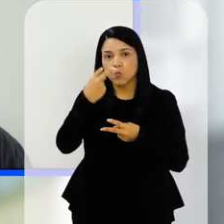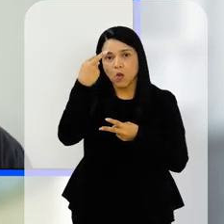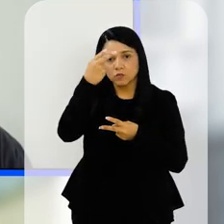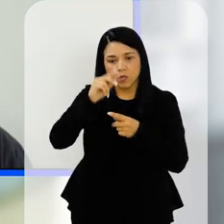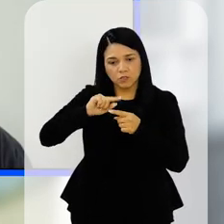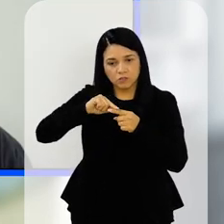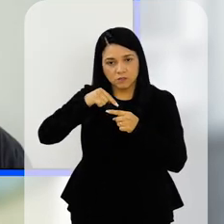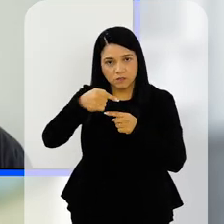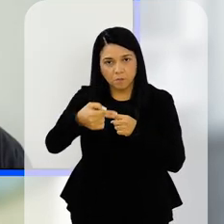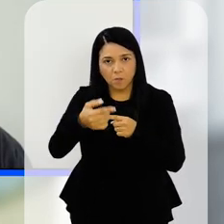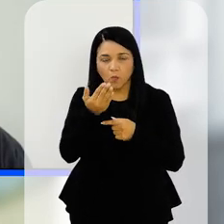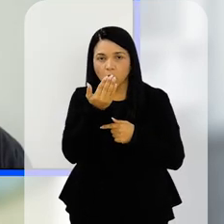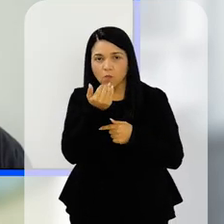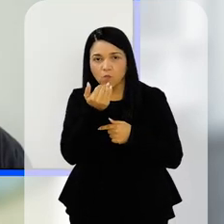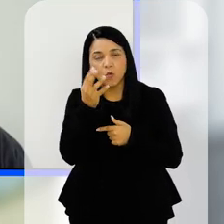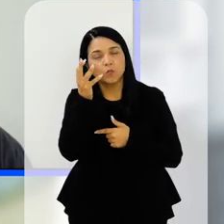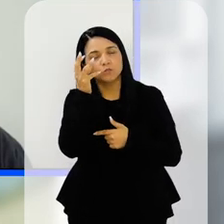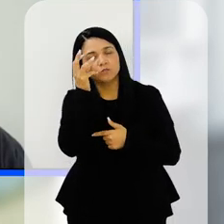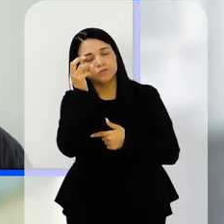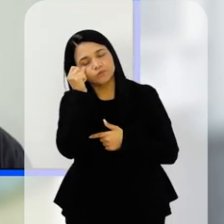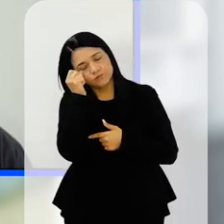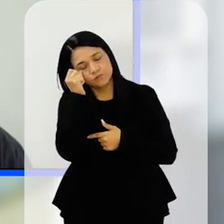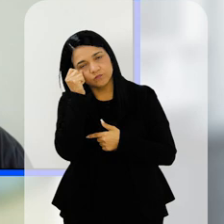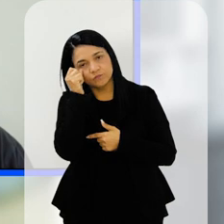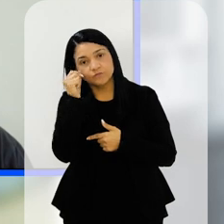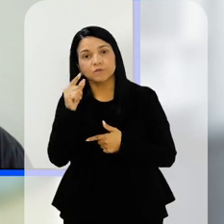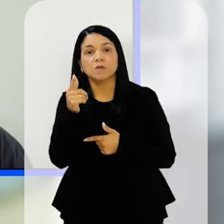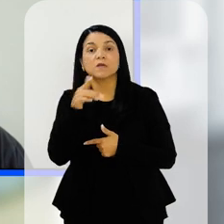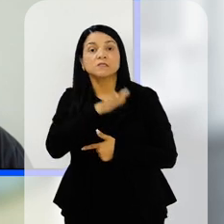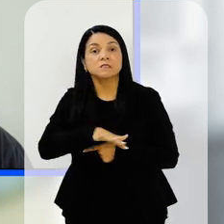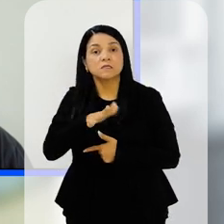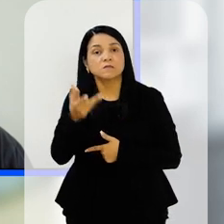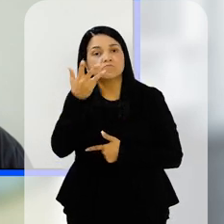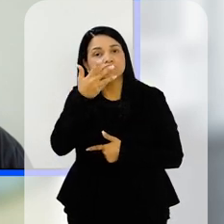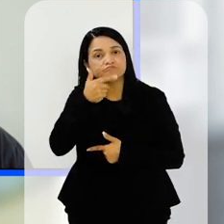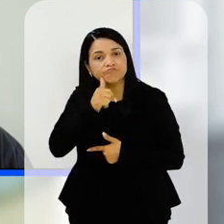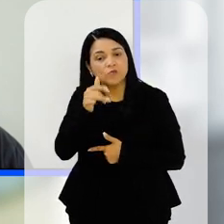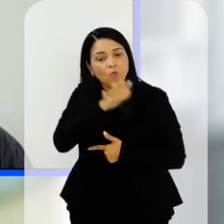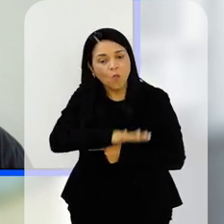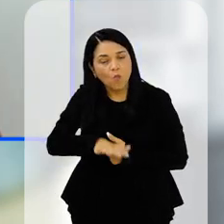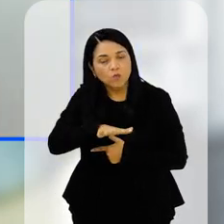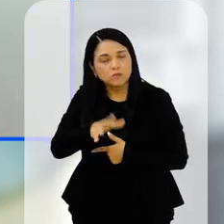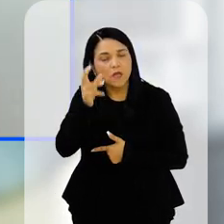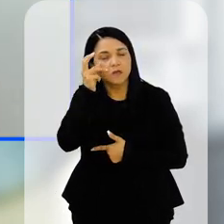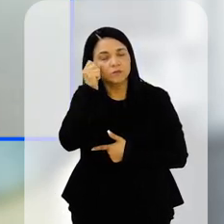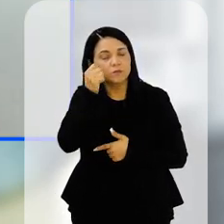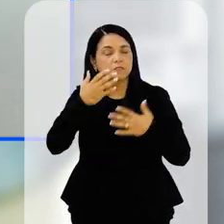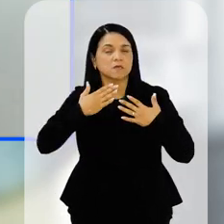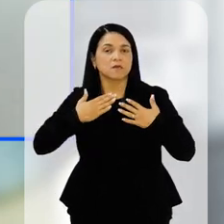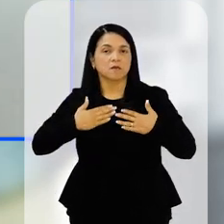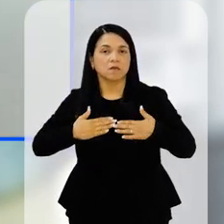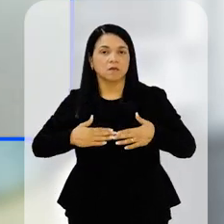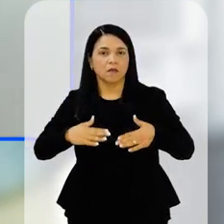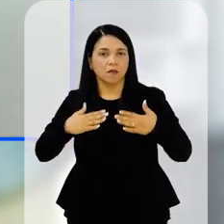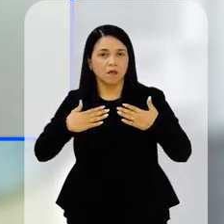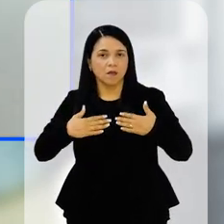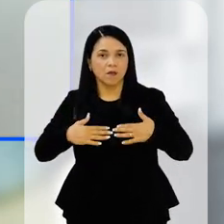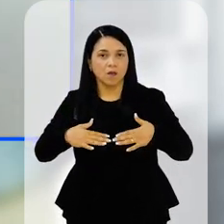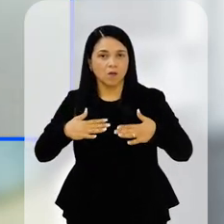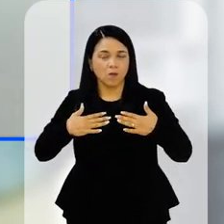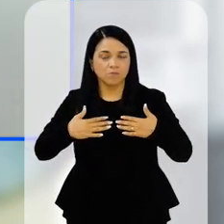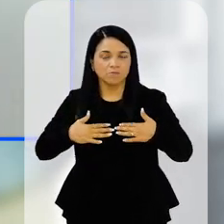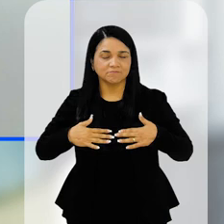poderem dormir após o almoço. O a gente quer é que elas consigam adormecer com calma, né? Não tem muita